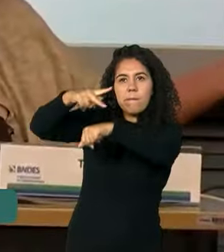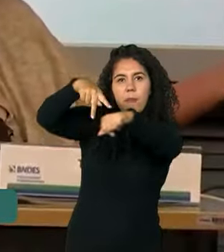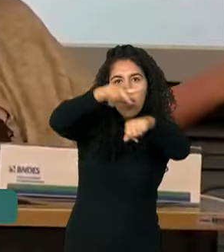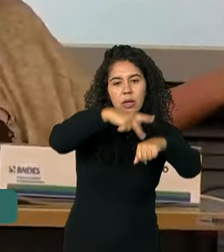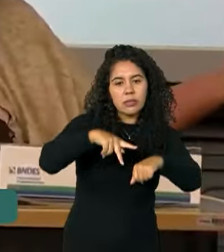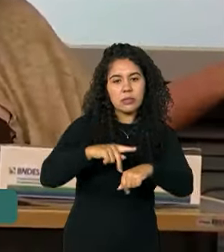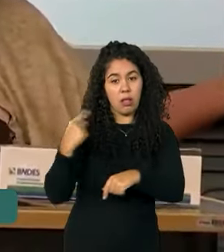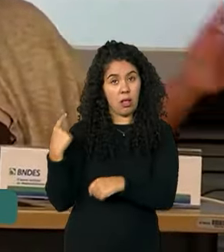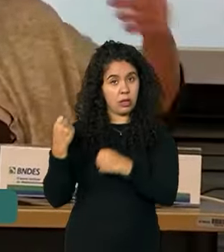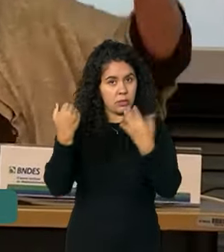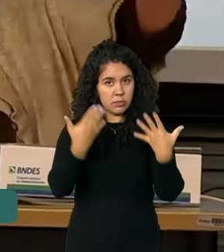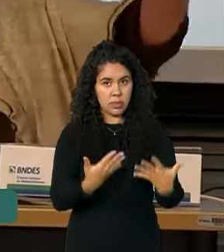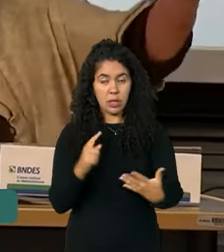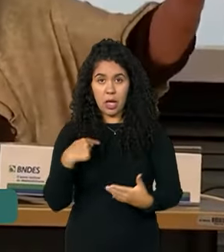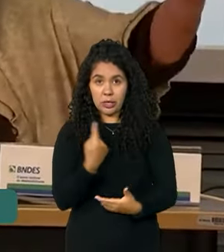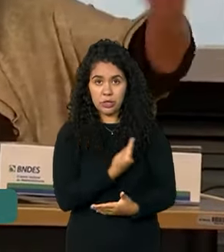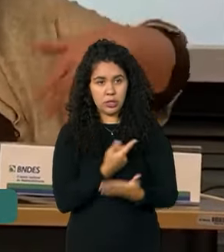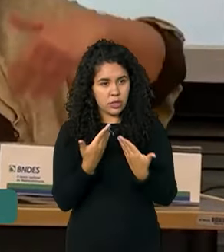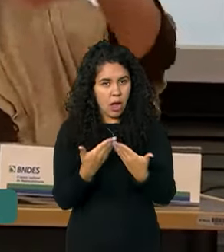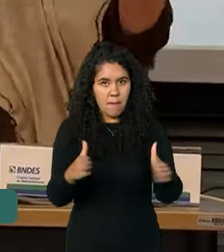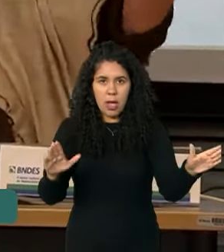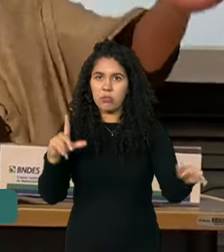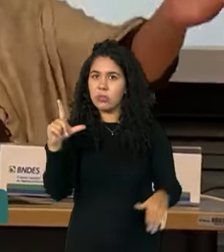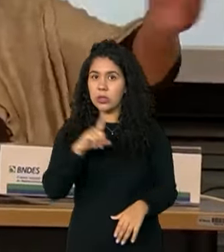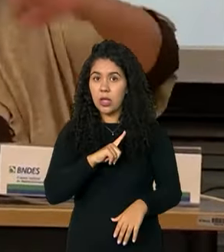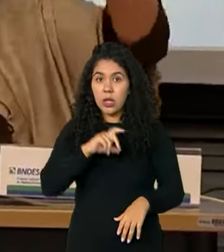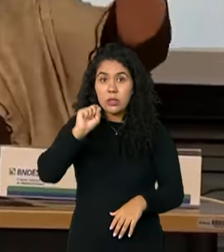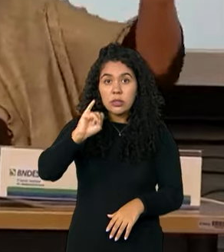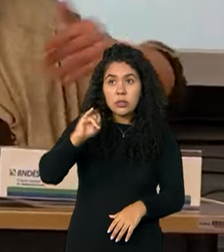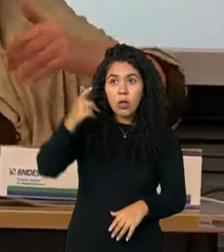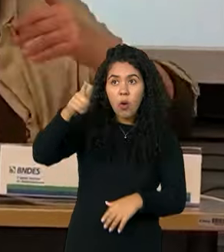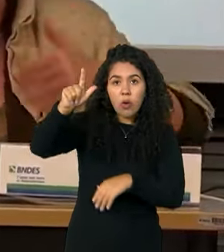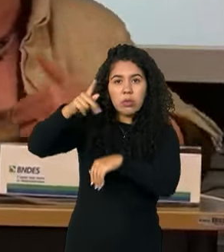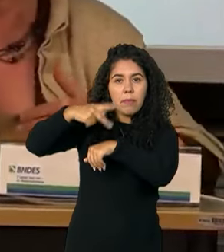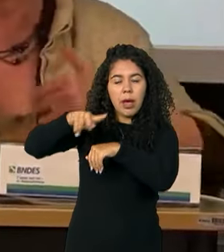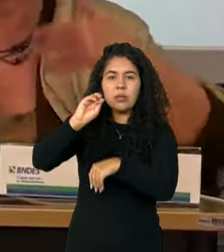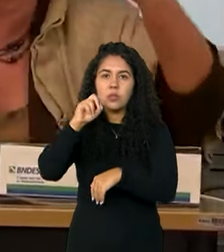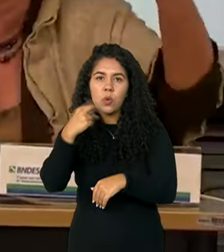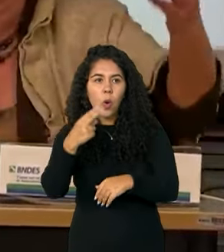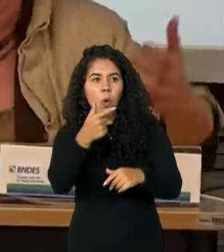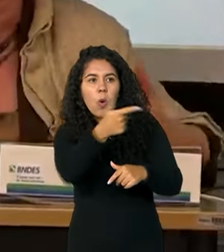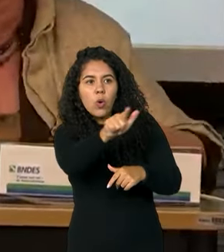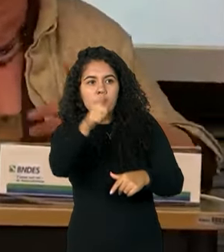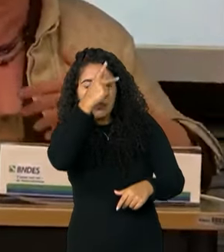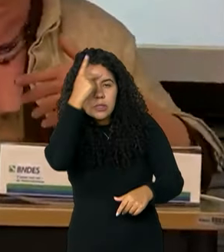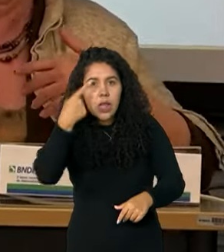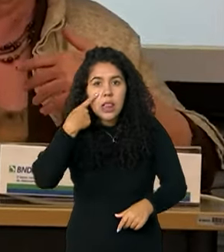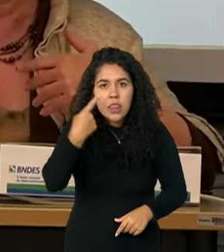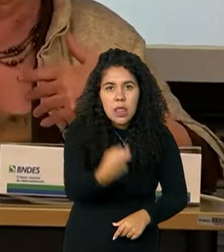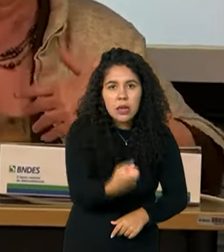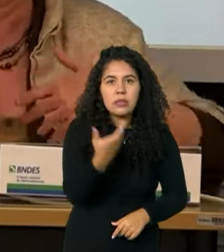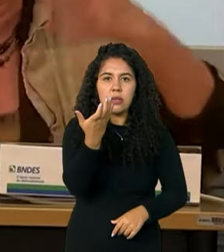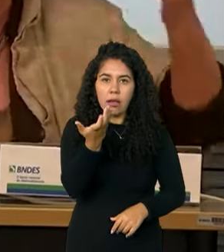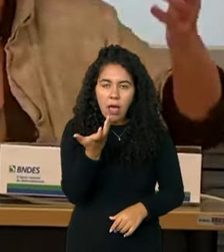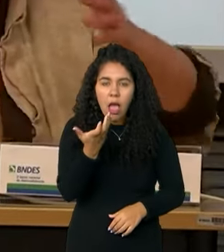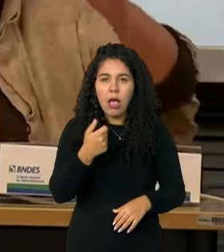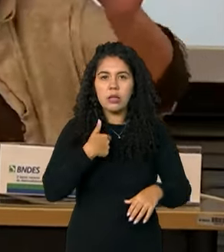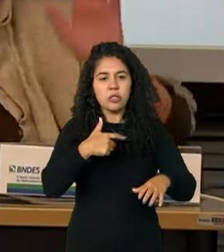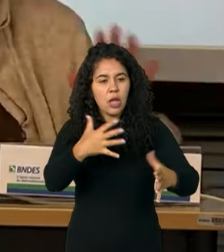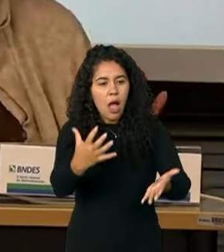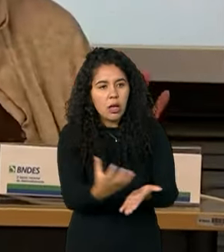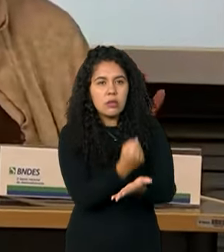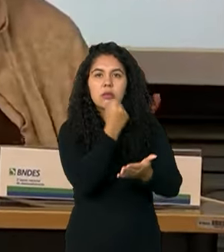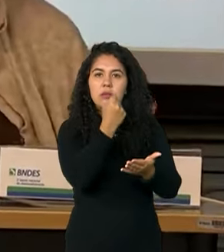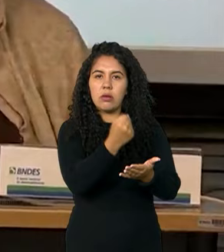balcão está aberto. Alguém que tem interesse em restaurar um território indígena quilombola ou de assentamento